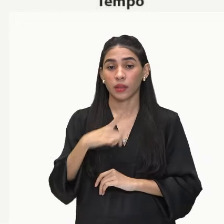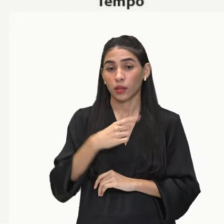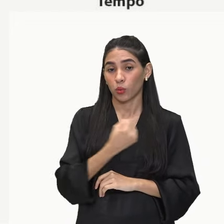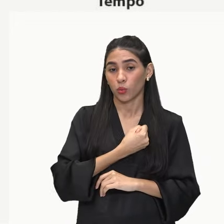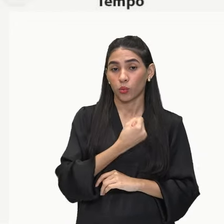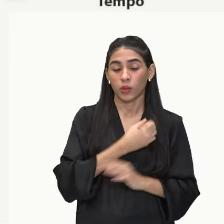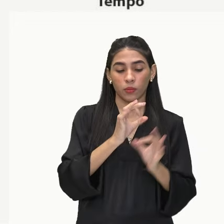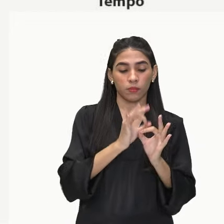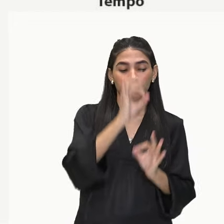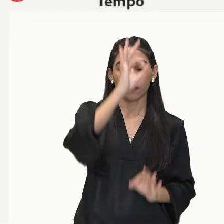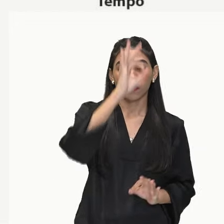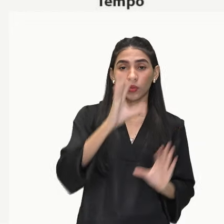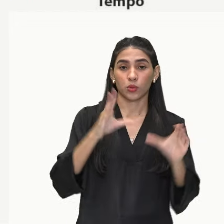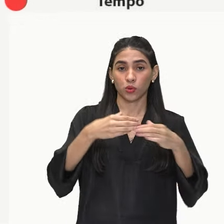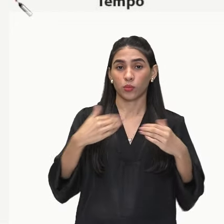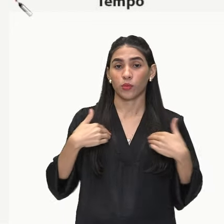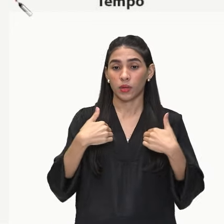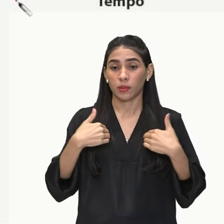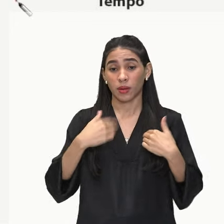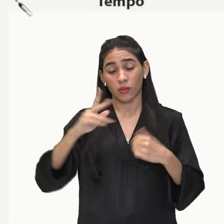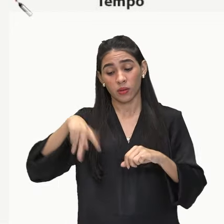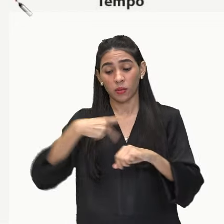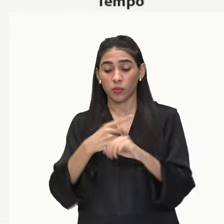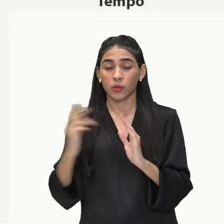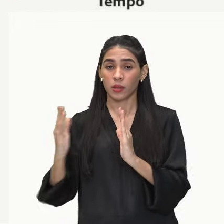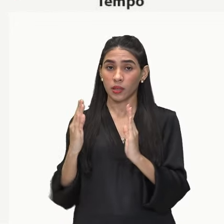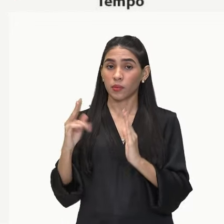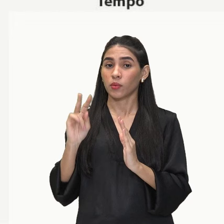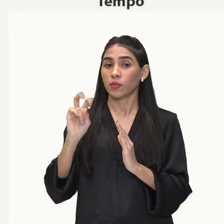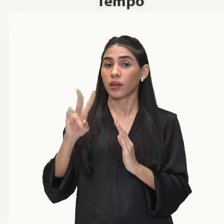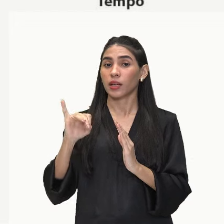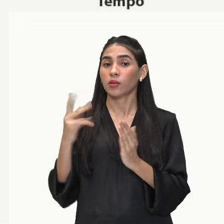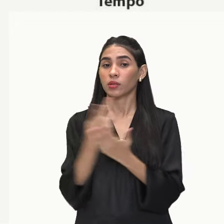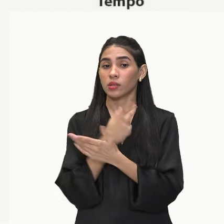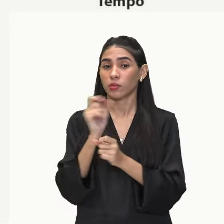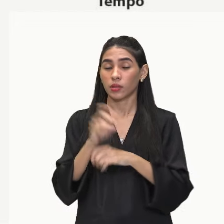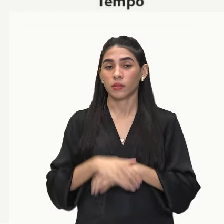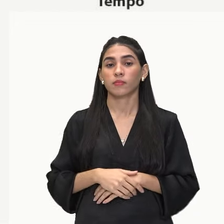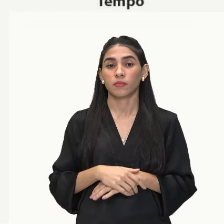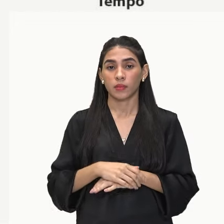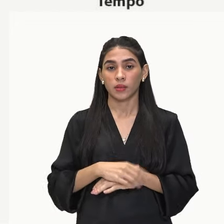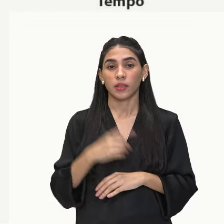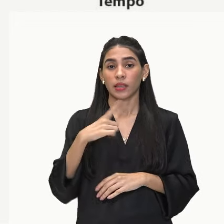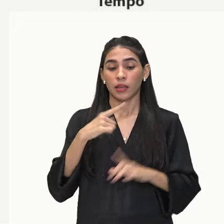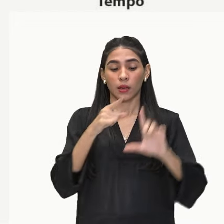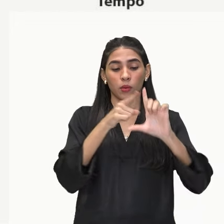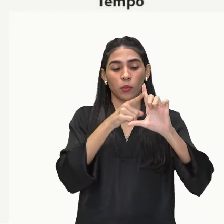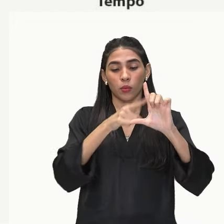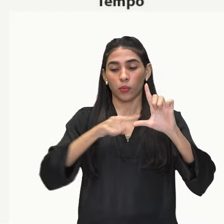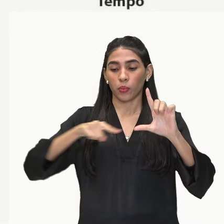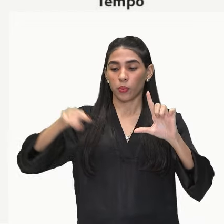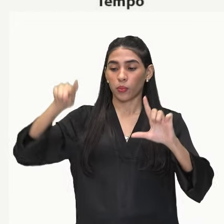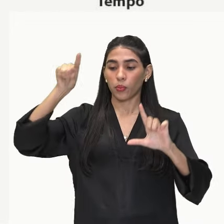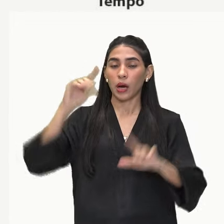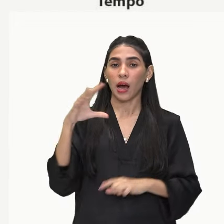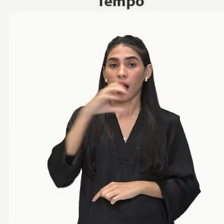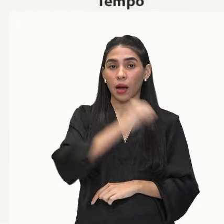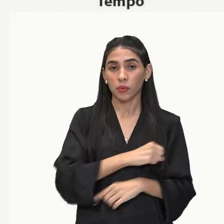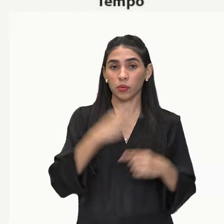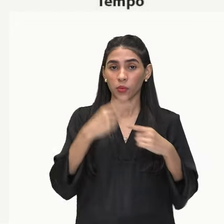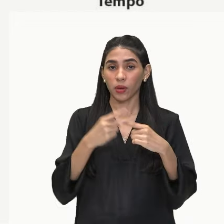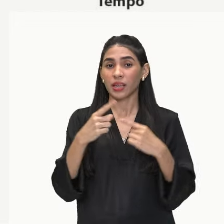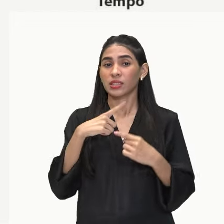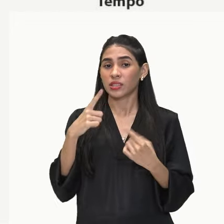indivíduos e em pouco tempo, o aconteceu? Houve um crescimento muito acelerado, porque tinha muitos